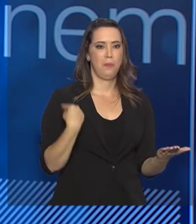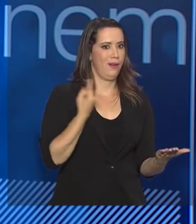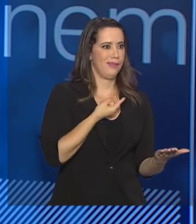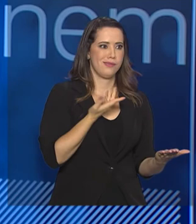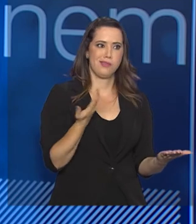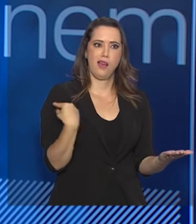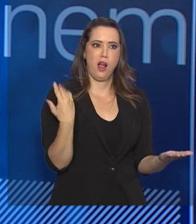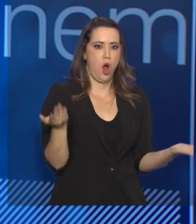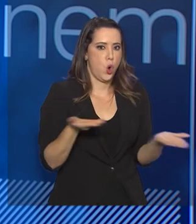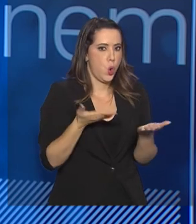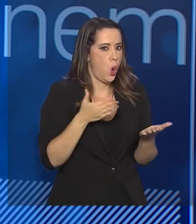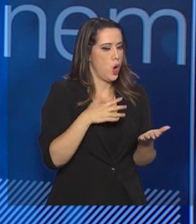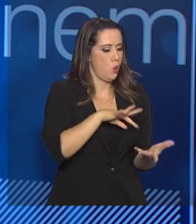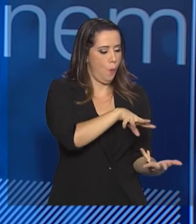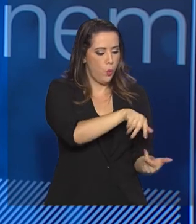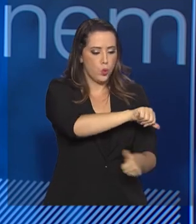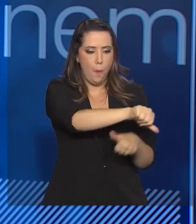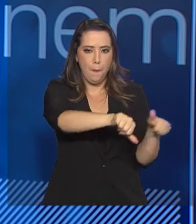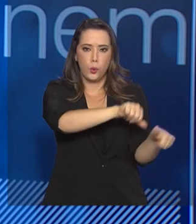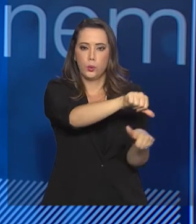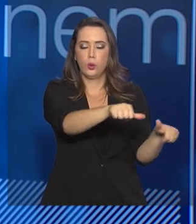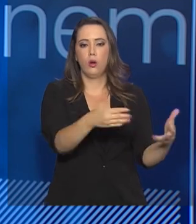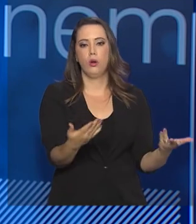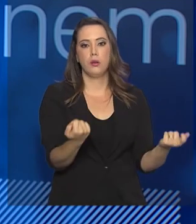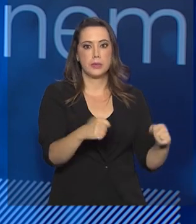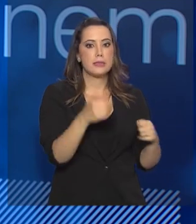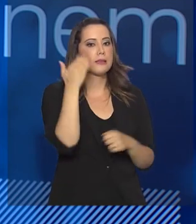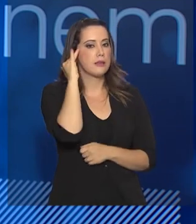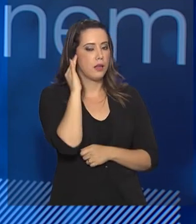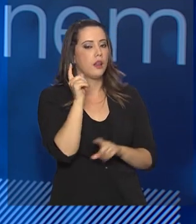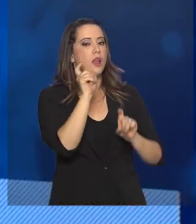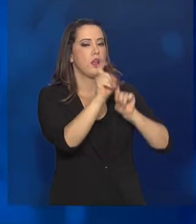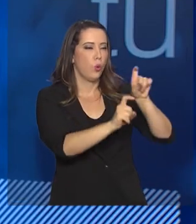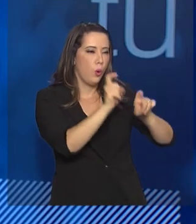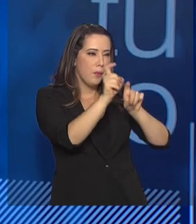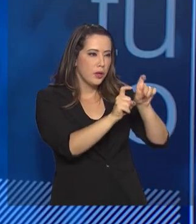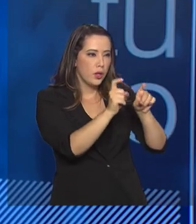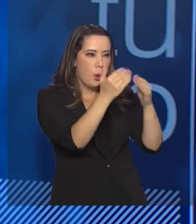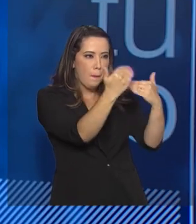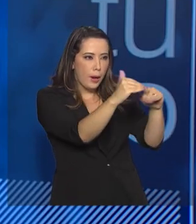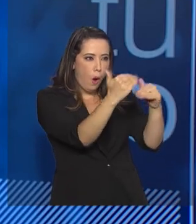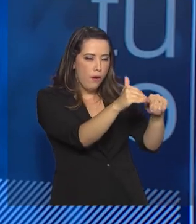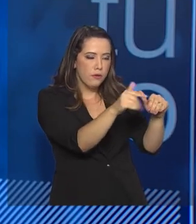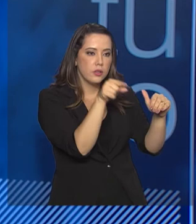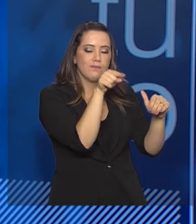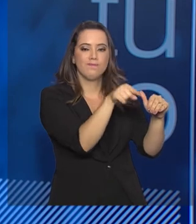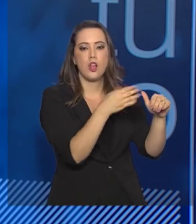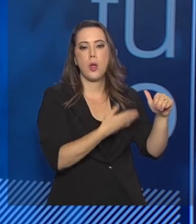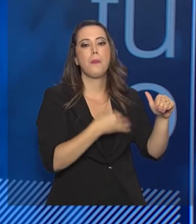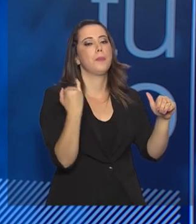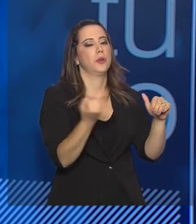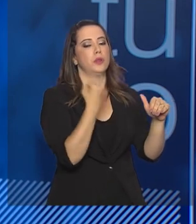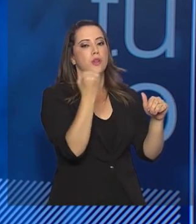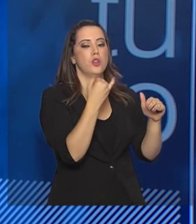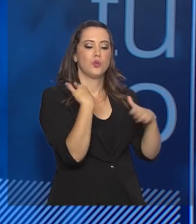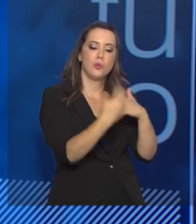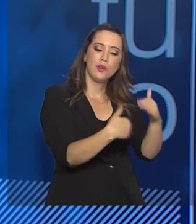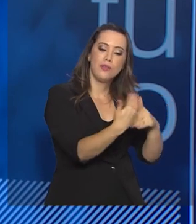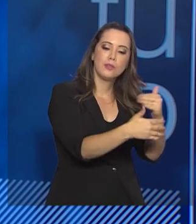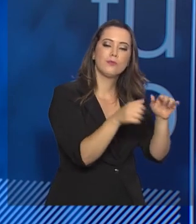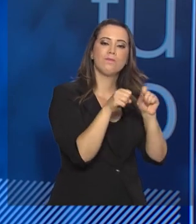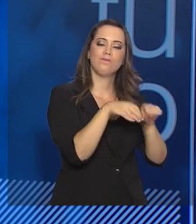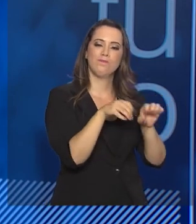gente está numa, o mundo mudou. E a gente entende que a digitalização da prova, ela vai ser muito importante para o avanço